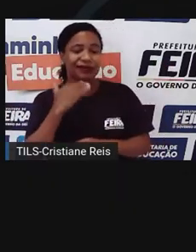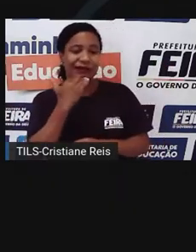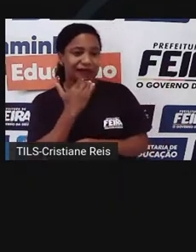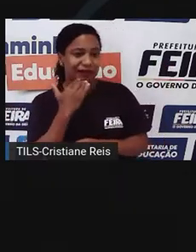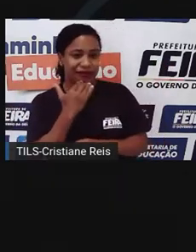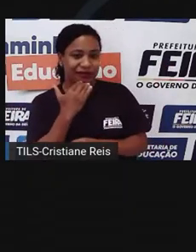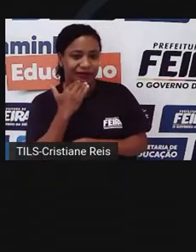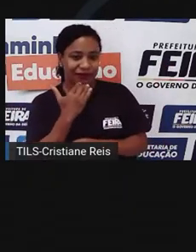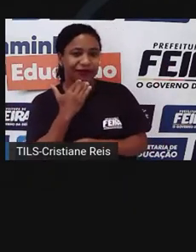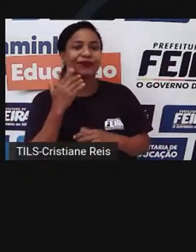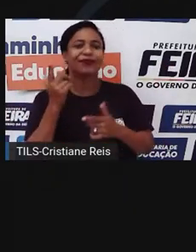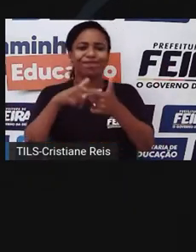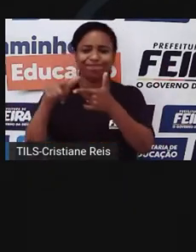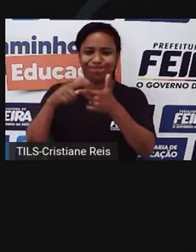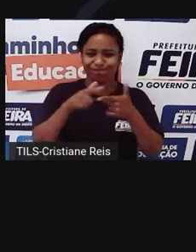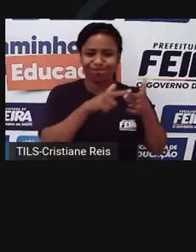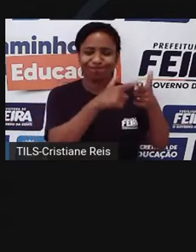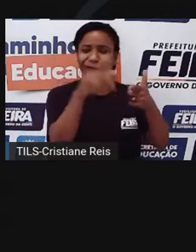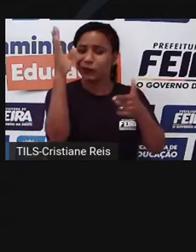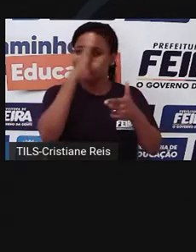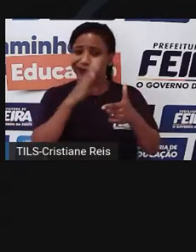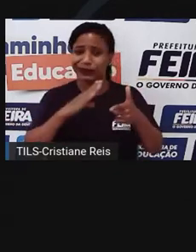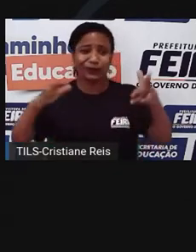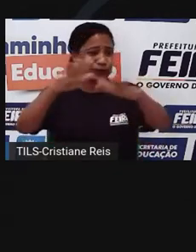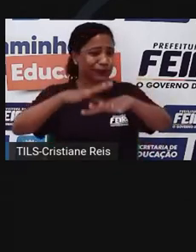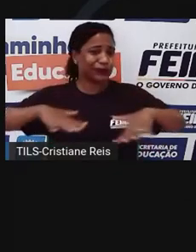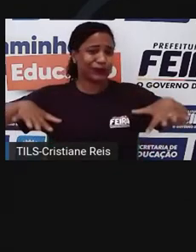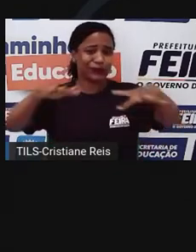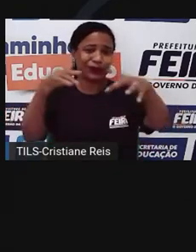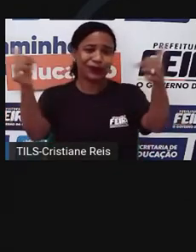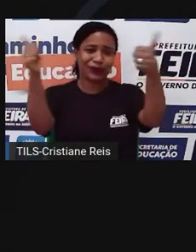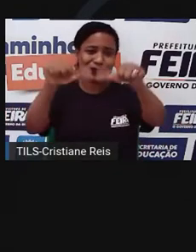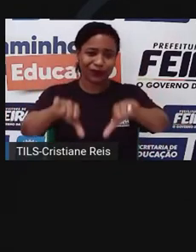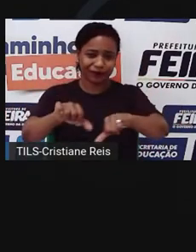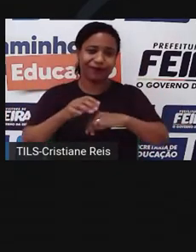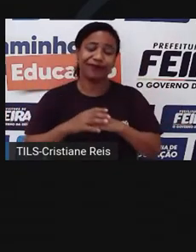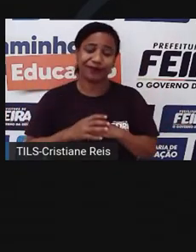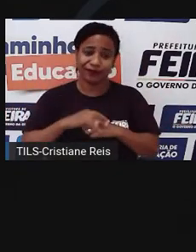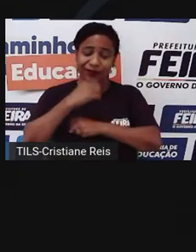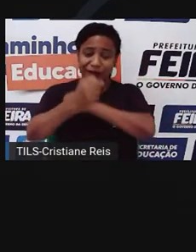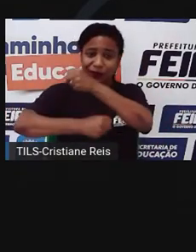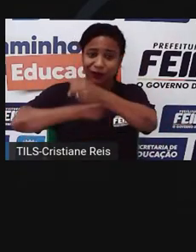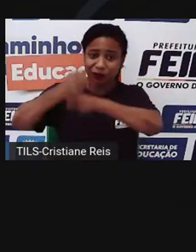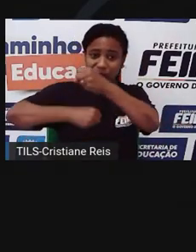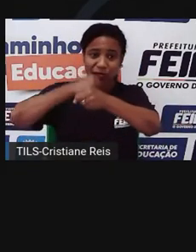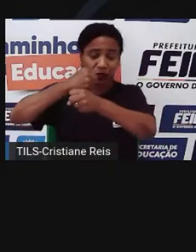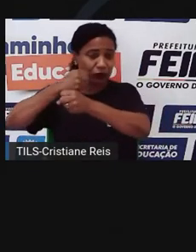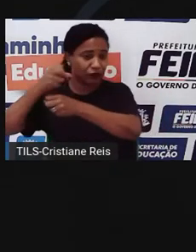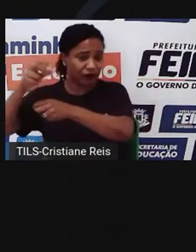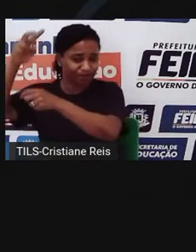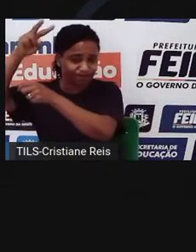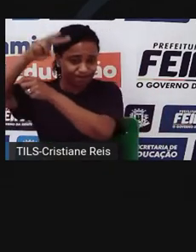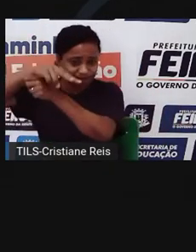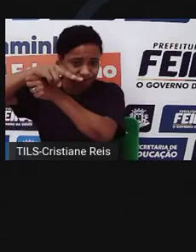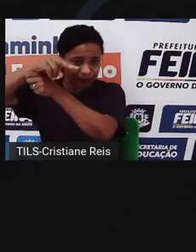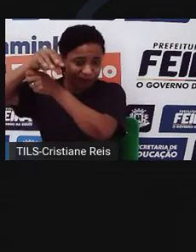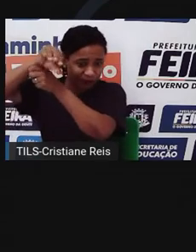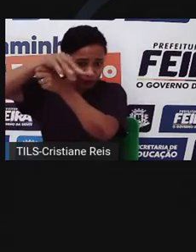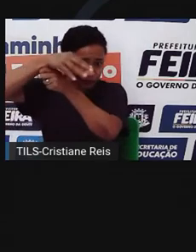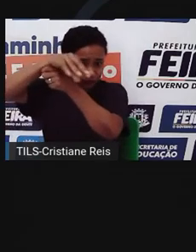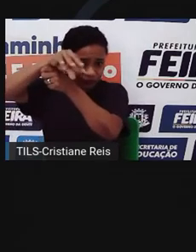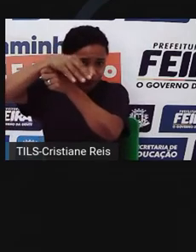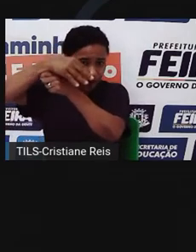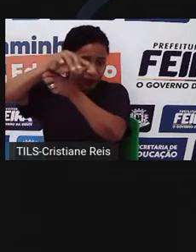efeitos em todo o Brasil. Todo ano, observando imagens de satélites, nós vemos gigantescas